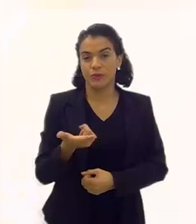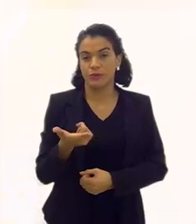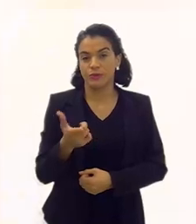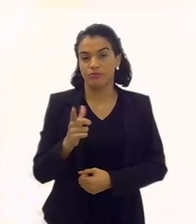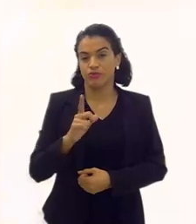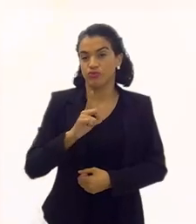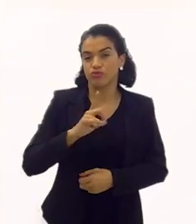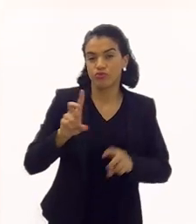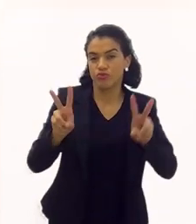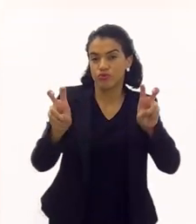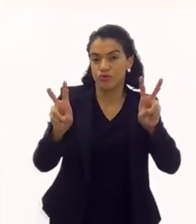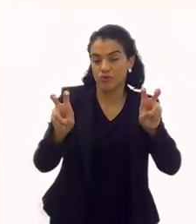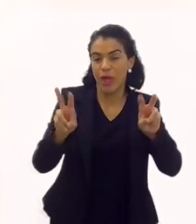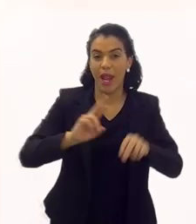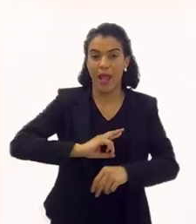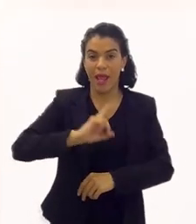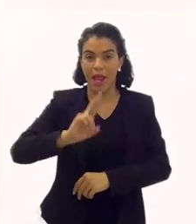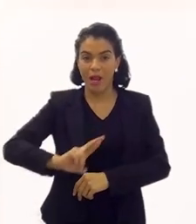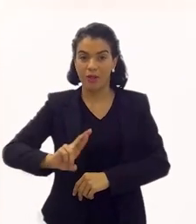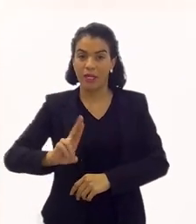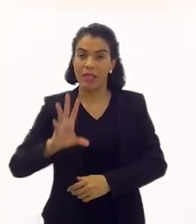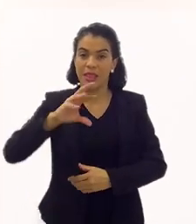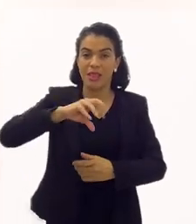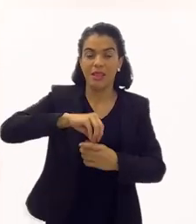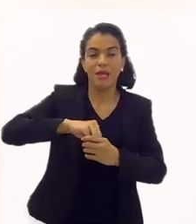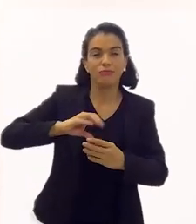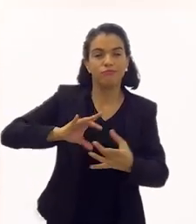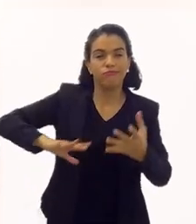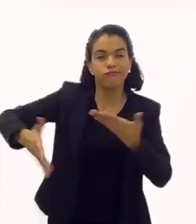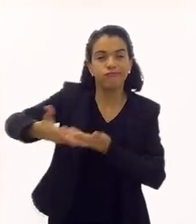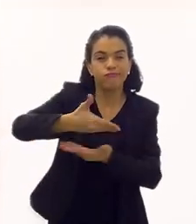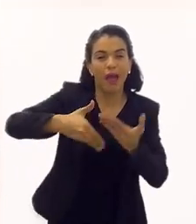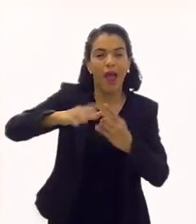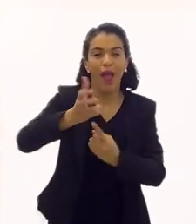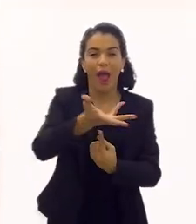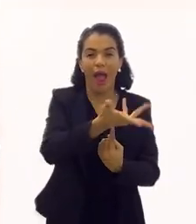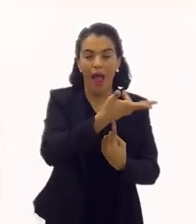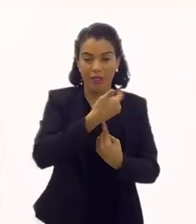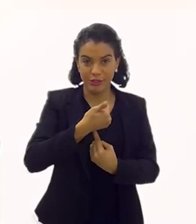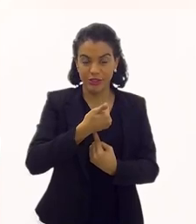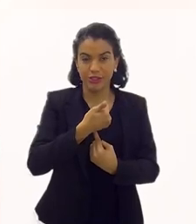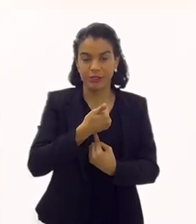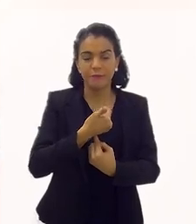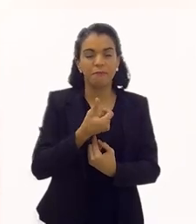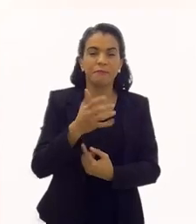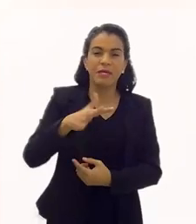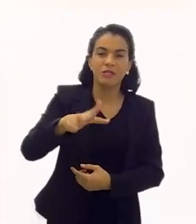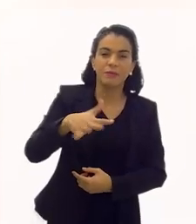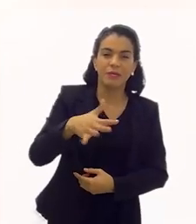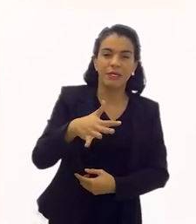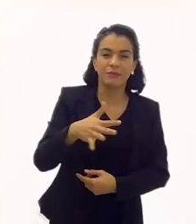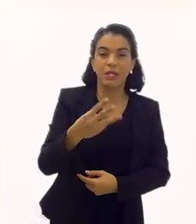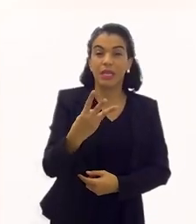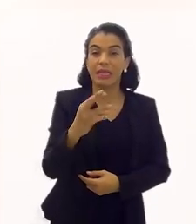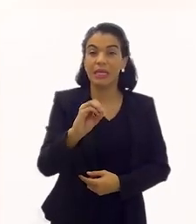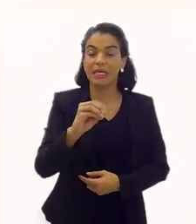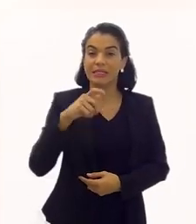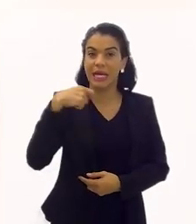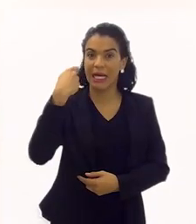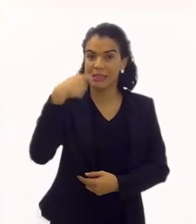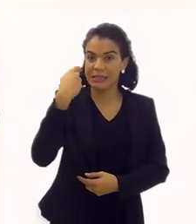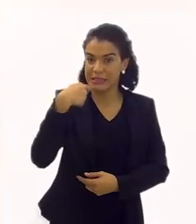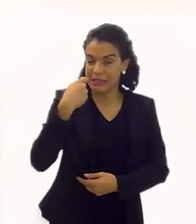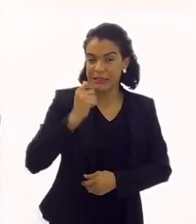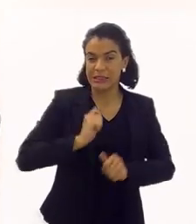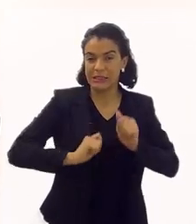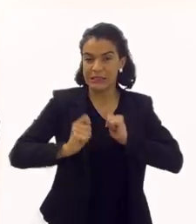tivemos a segunda... O segundo tema era a religiosidade dentro da arte. E nós levamos cerca de